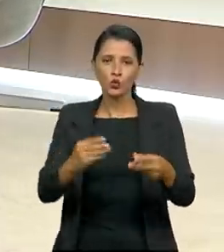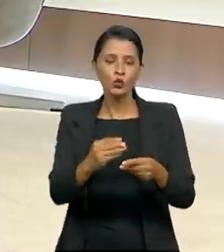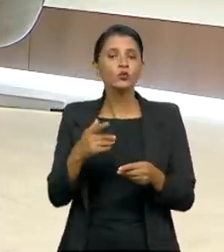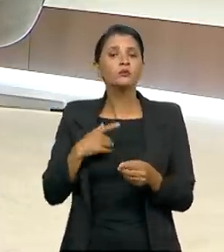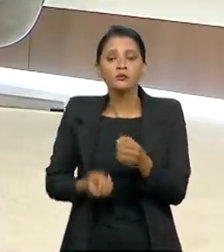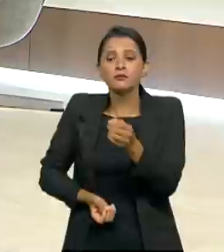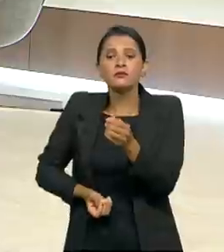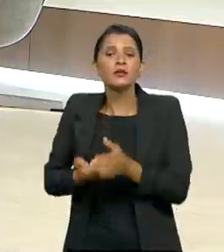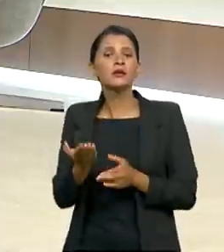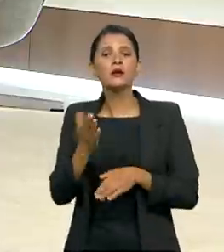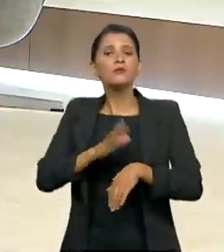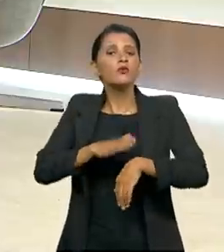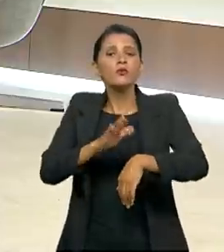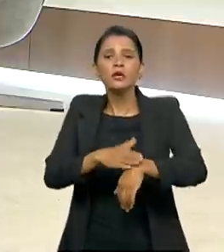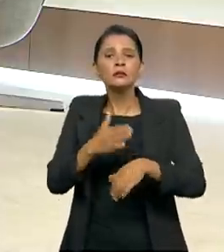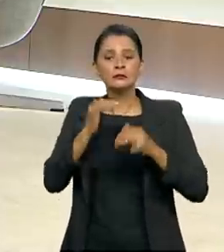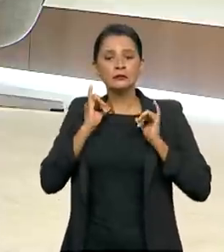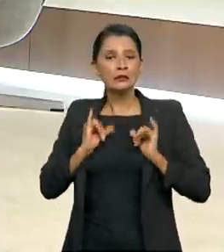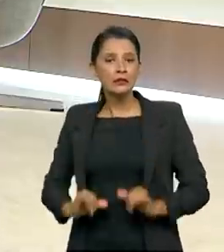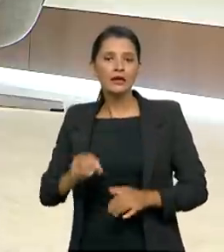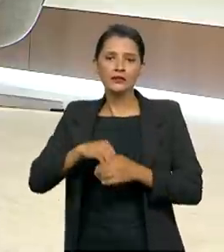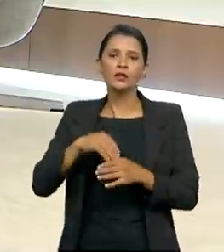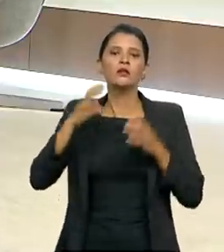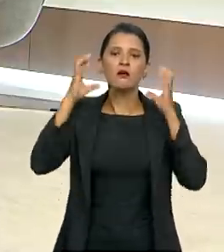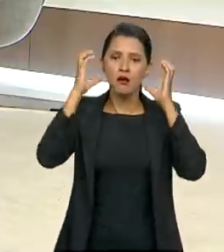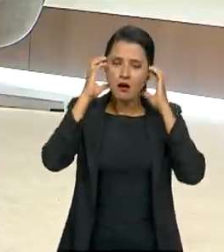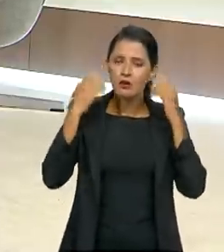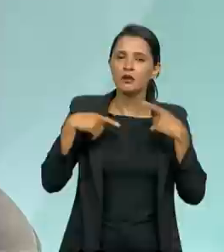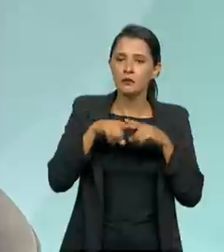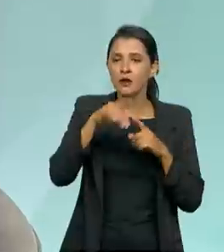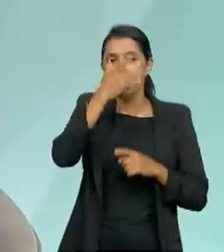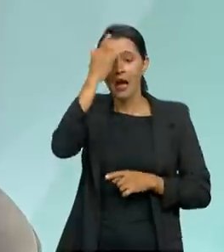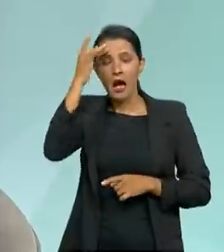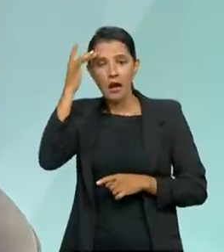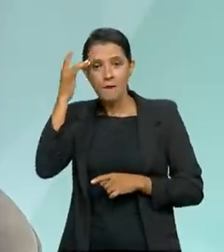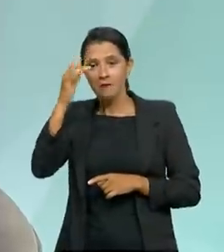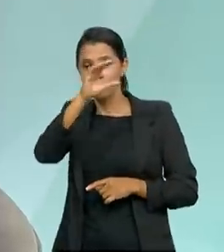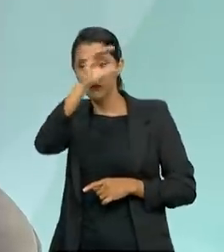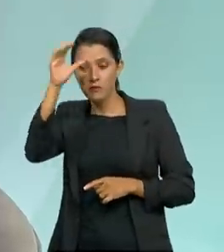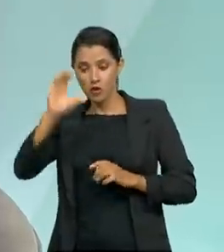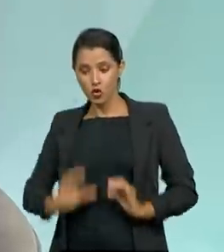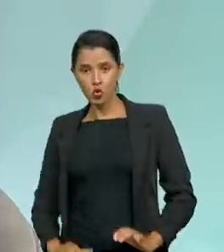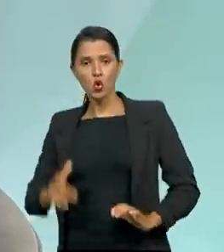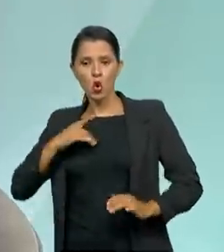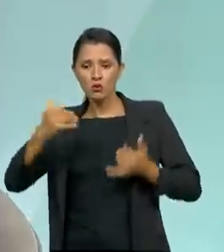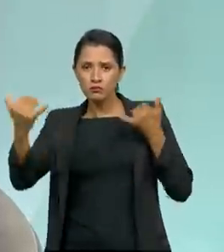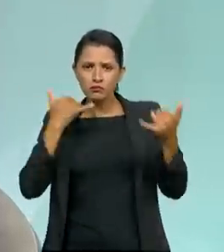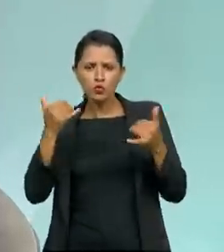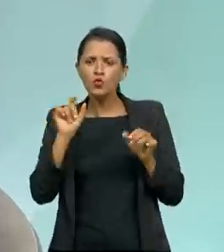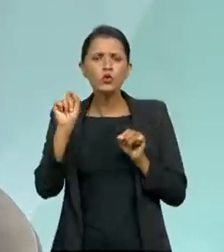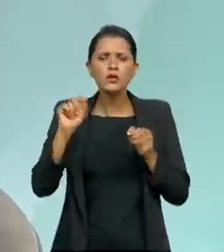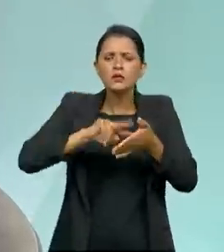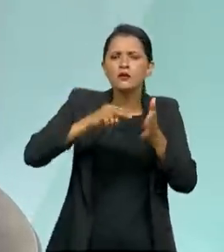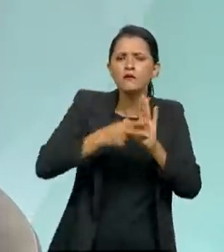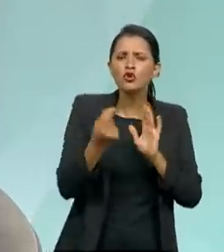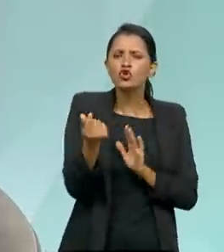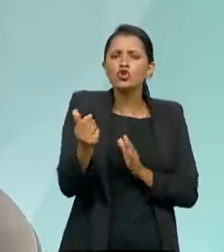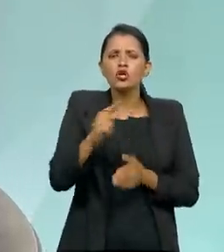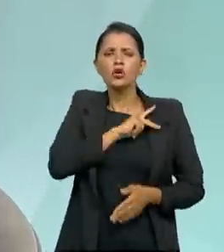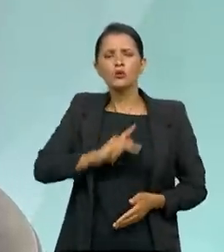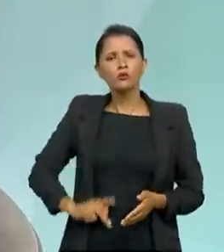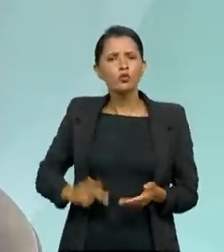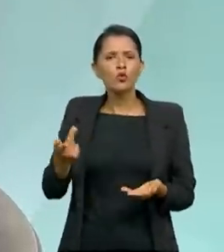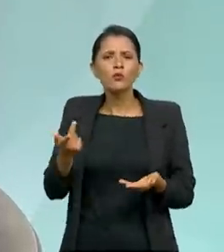minutos de integridade nas rádios, para que o cidadão tenha noção do que é dinheiro público, qual a importância do correto emprego.